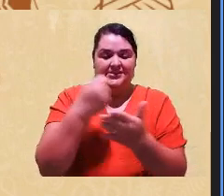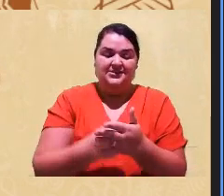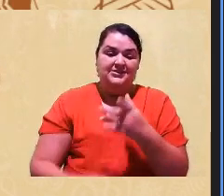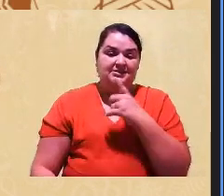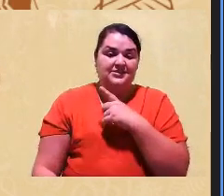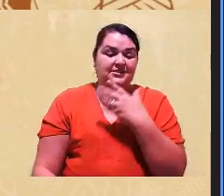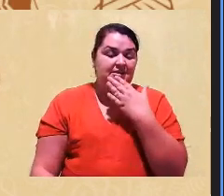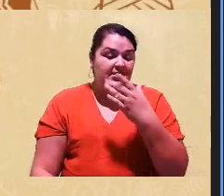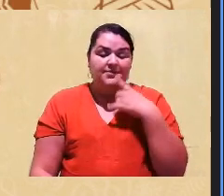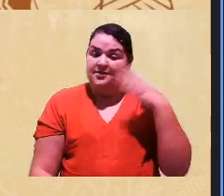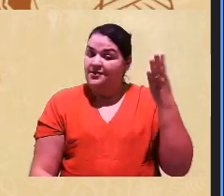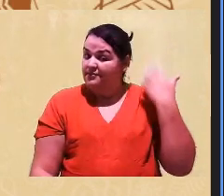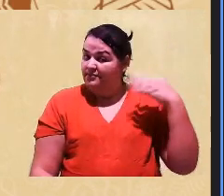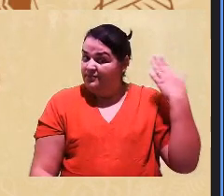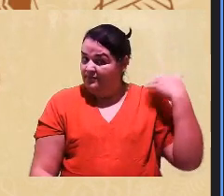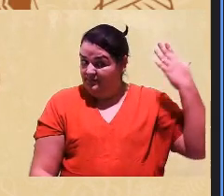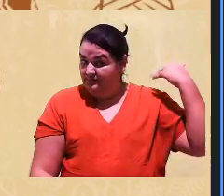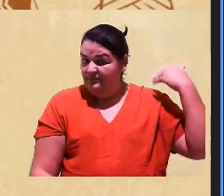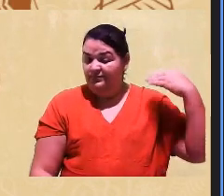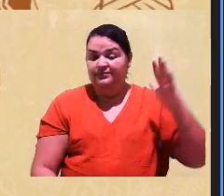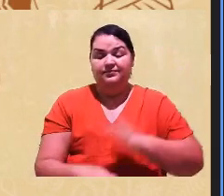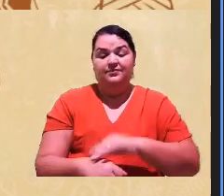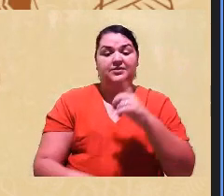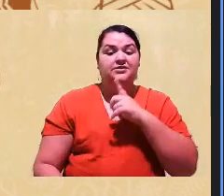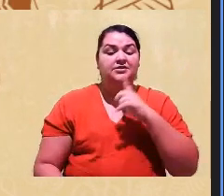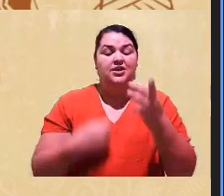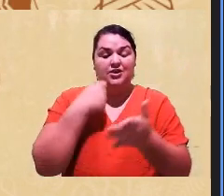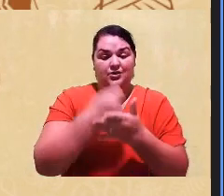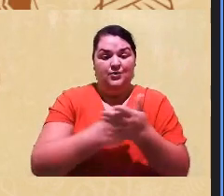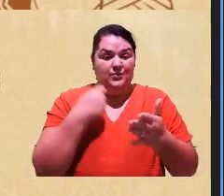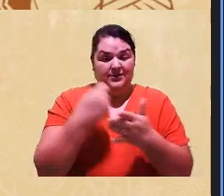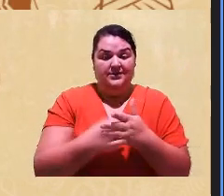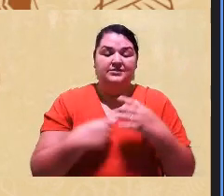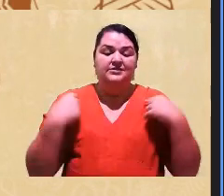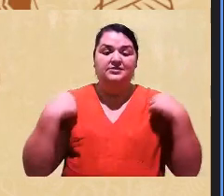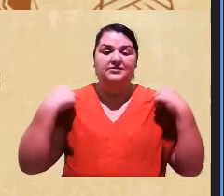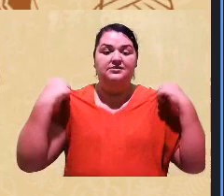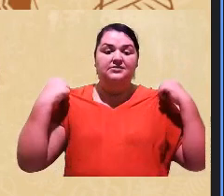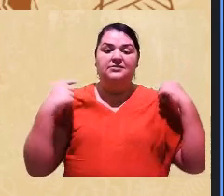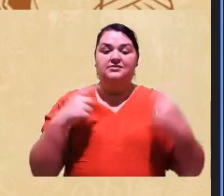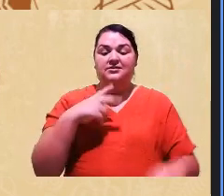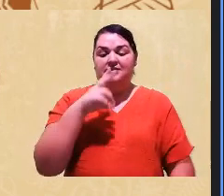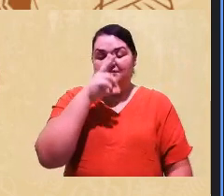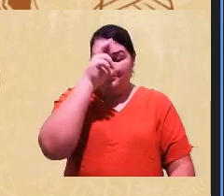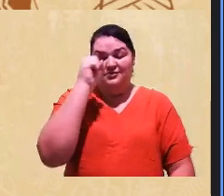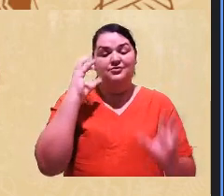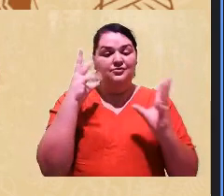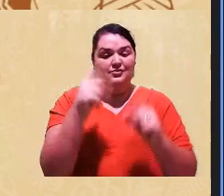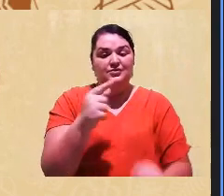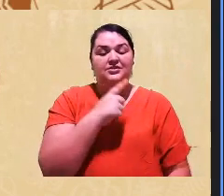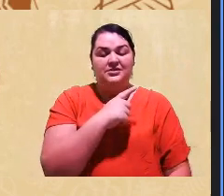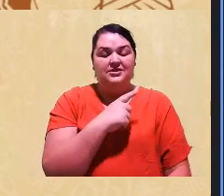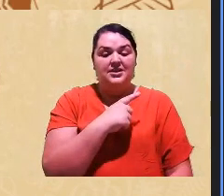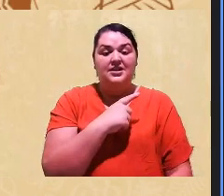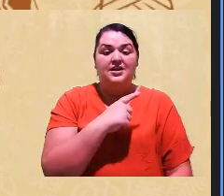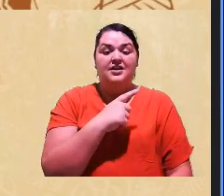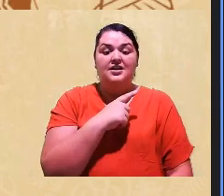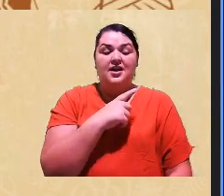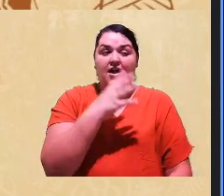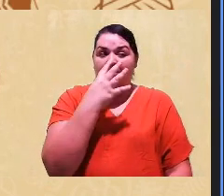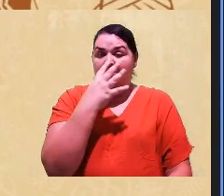ancestrais. Somos mais do que nossas lutas, somos a força de todas elas, somos encantos,